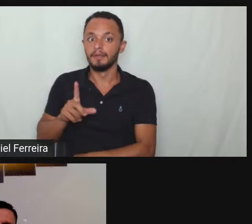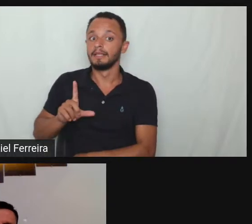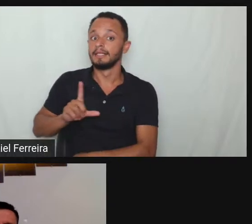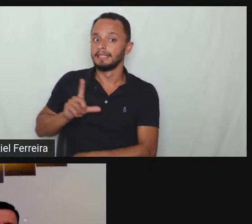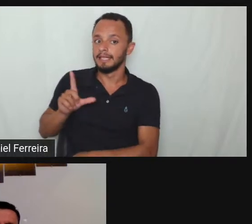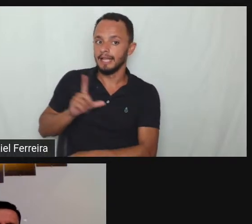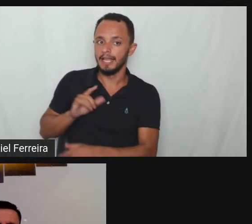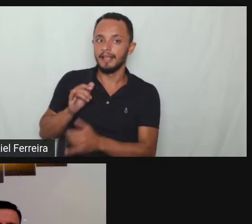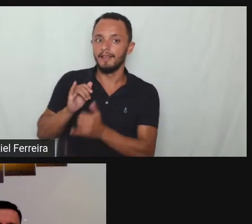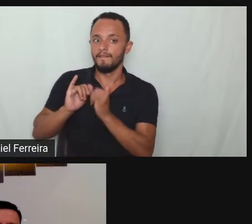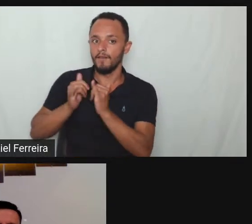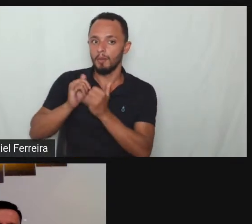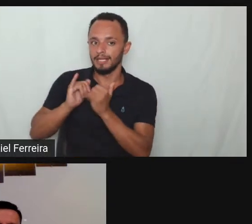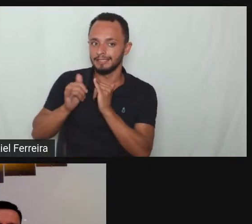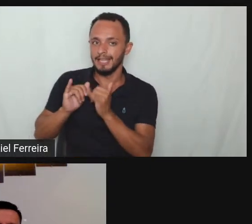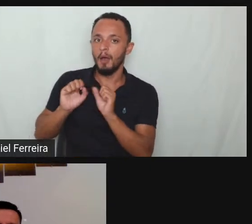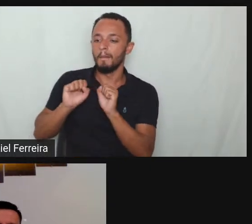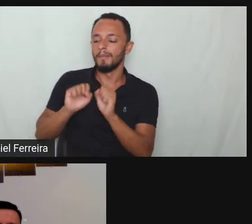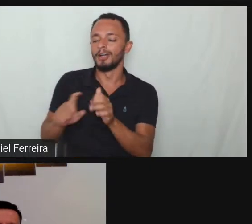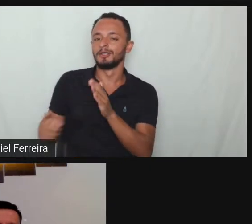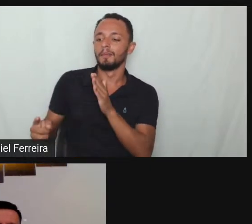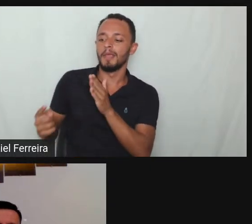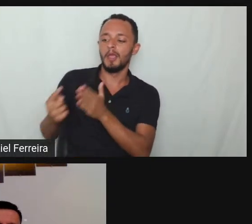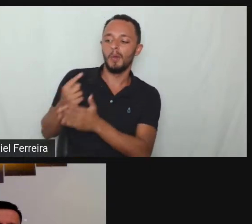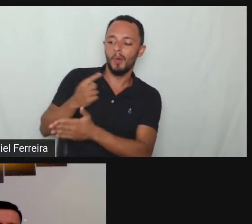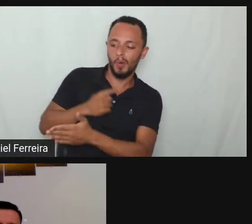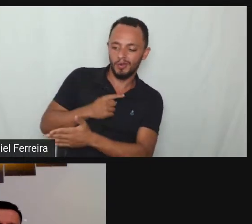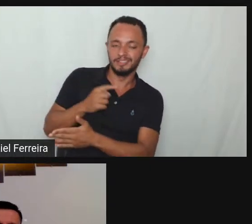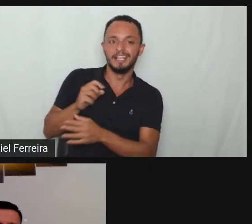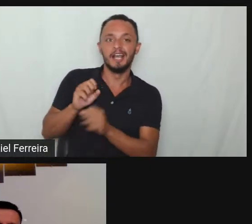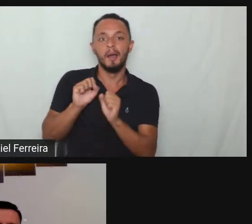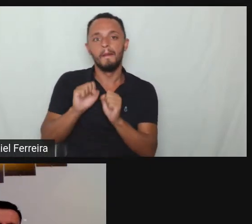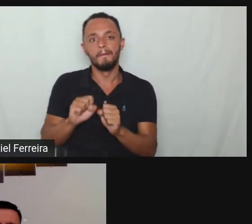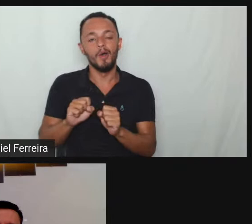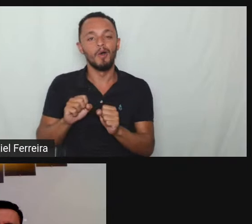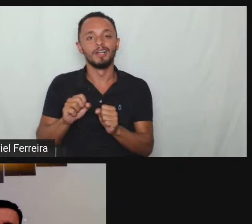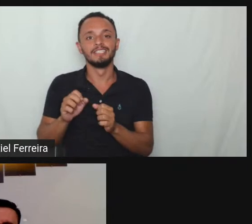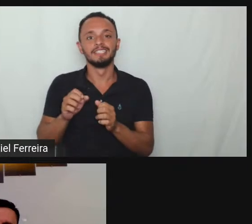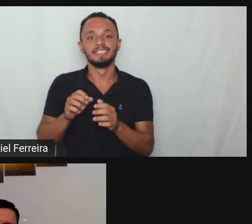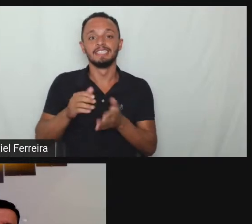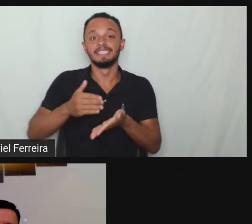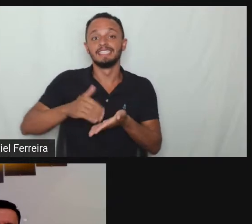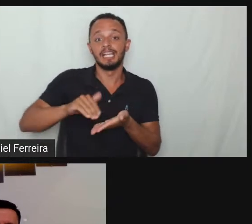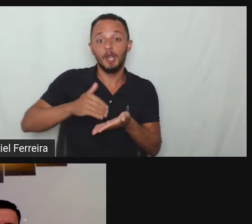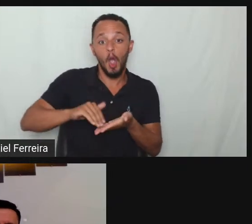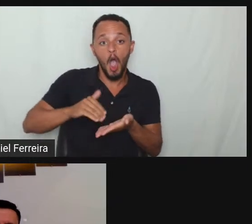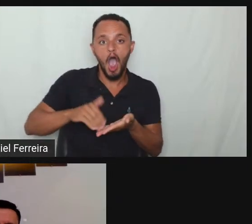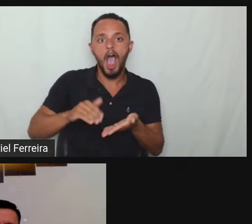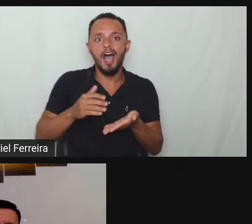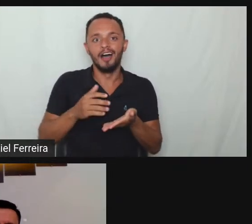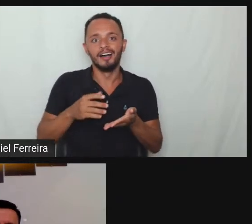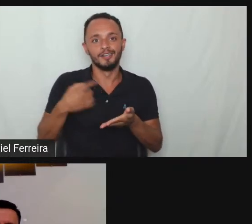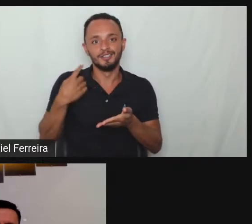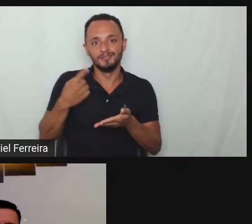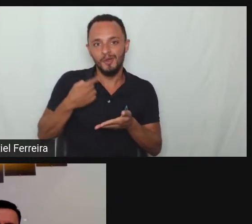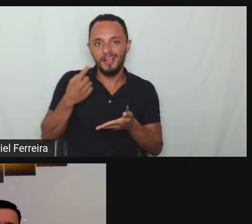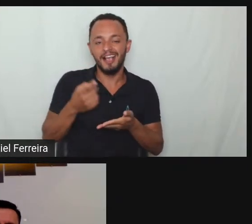reportagem pra mandar pergunta tem prioridade pra atendimento no escritório porque o pessoal no Telegram é